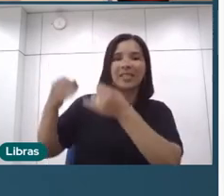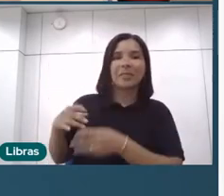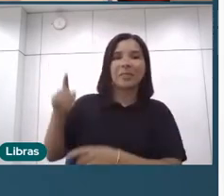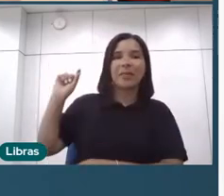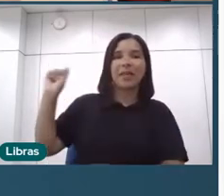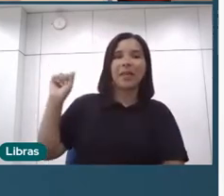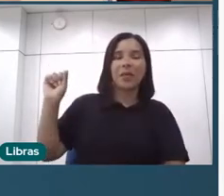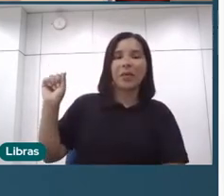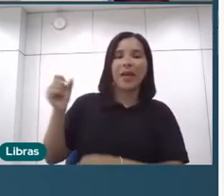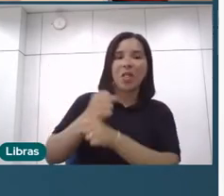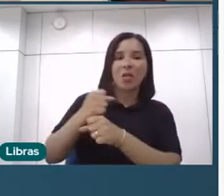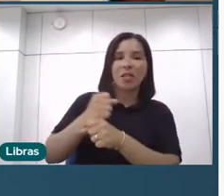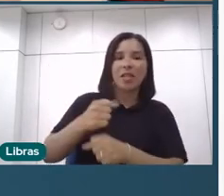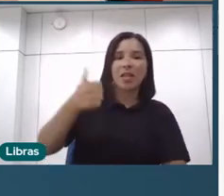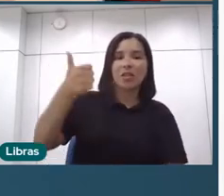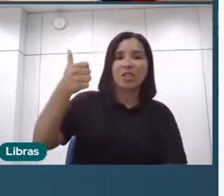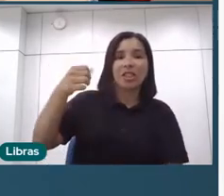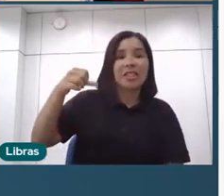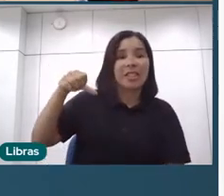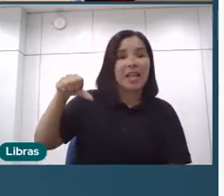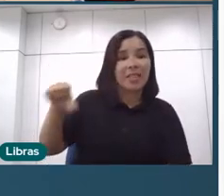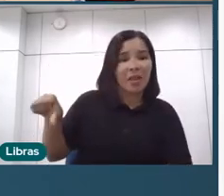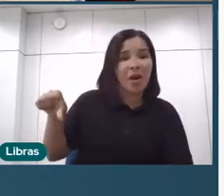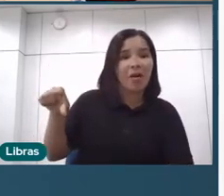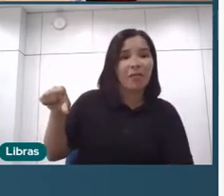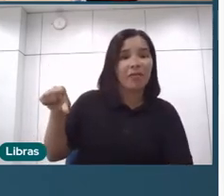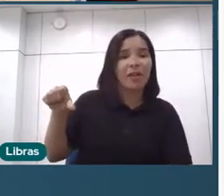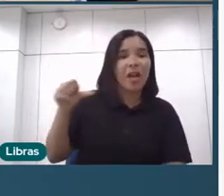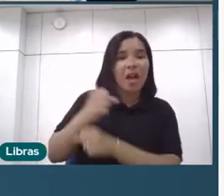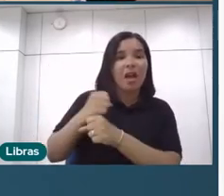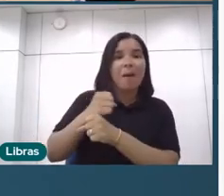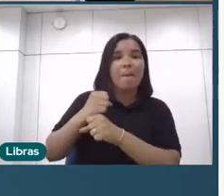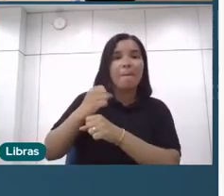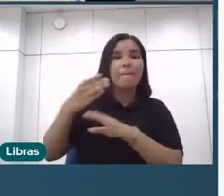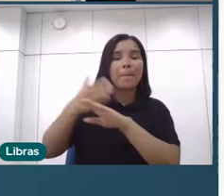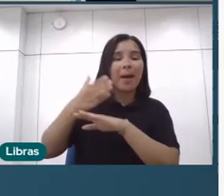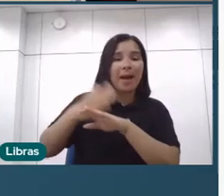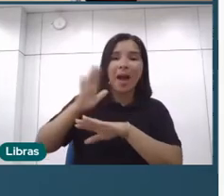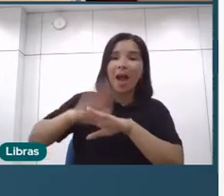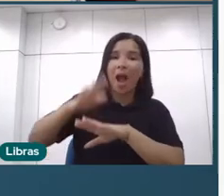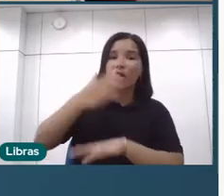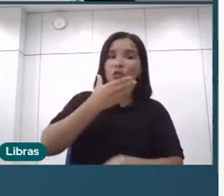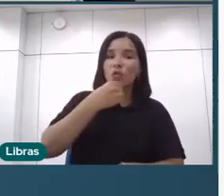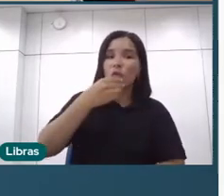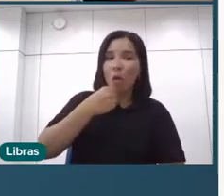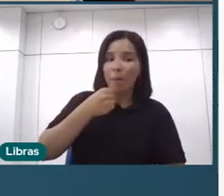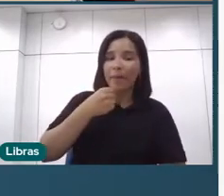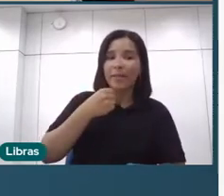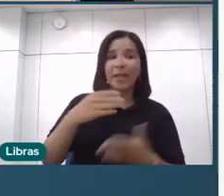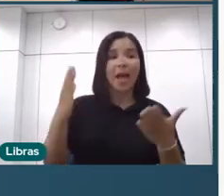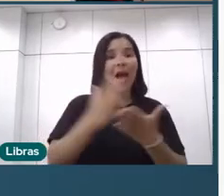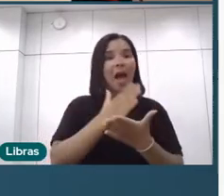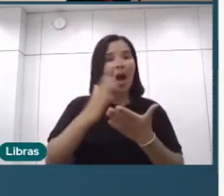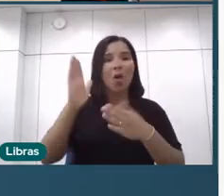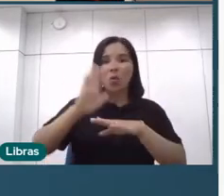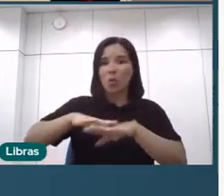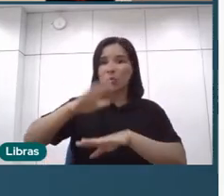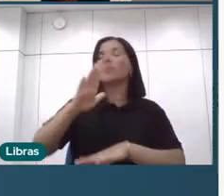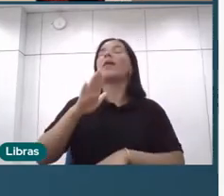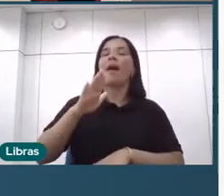Nos anos de 19 e de 22, todos os anos entraram mais homens que mulheres, sendo que em alguns anos muito mais